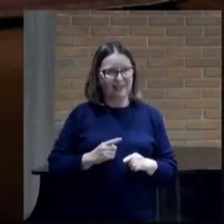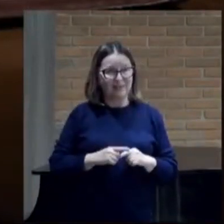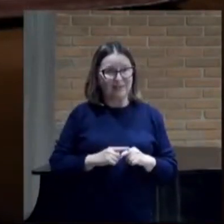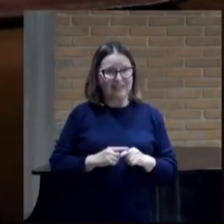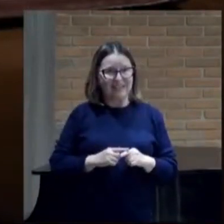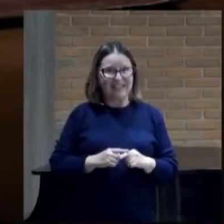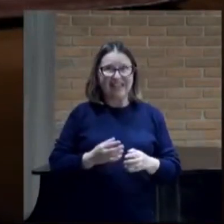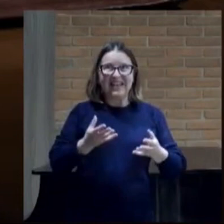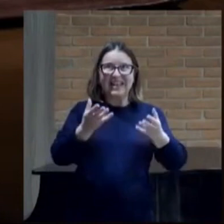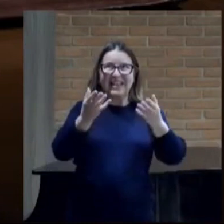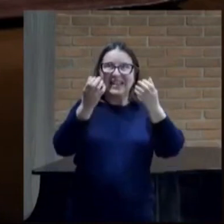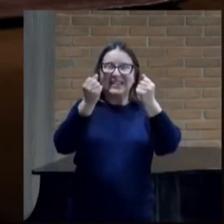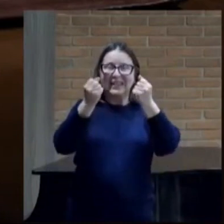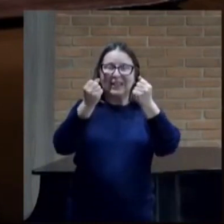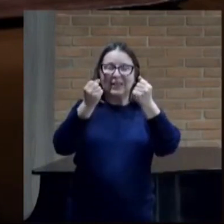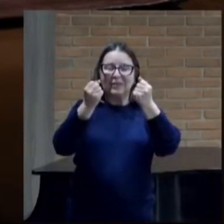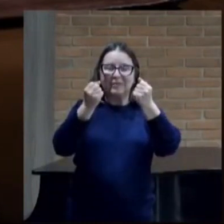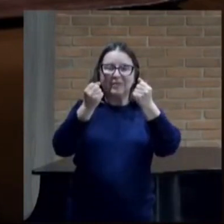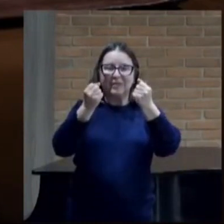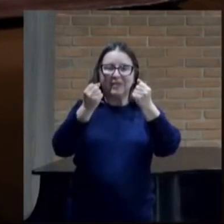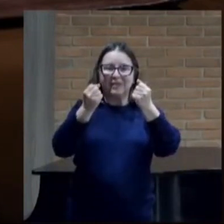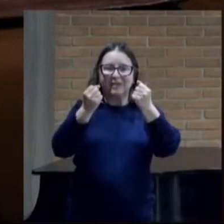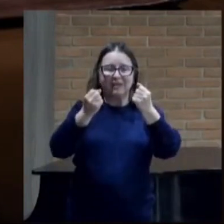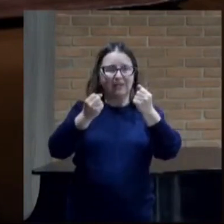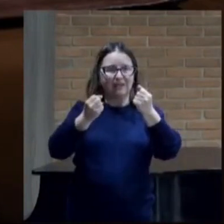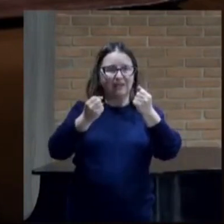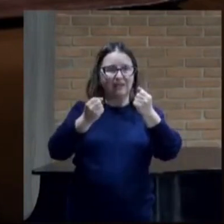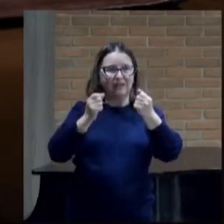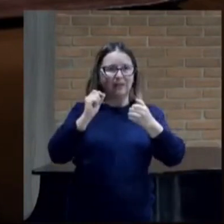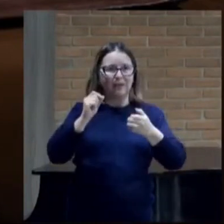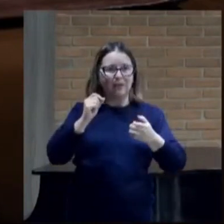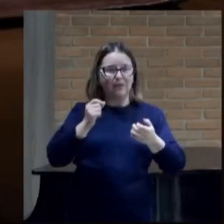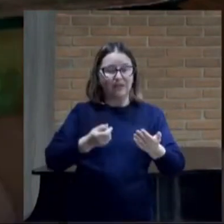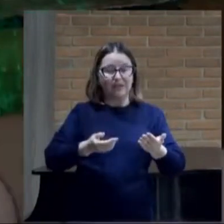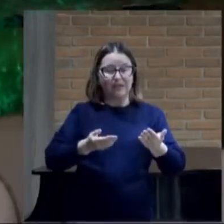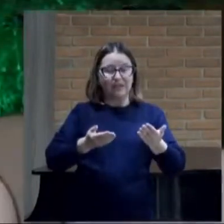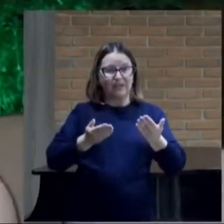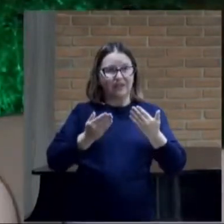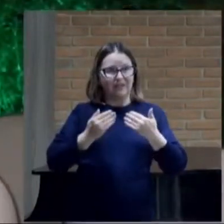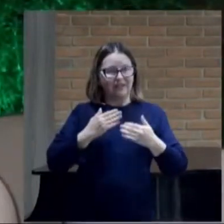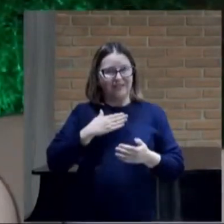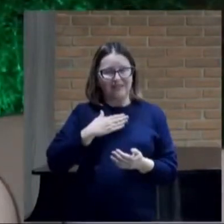receber Do que é meu E vou-lo-á De anunciar